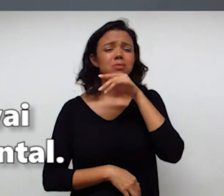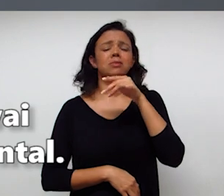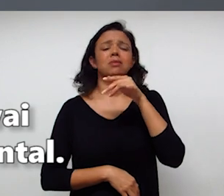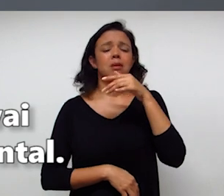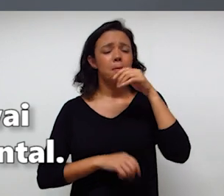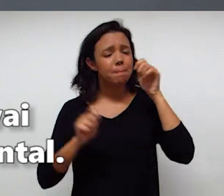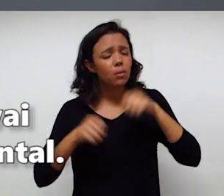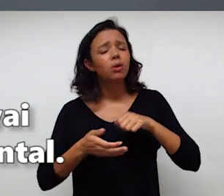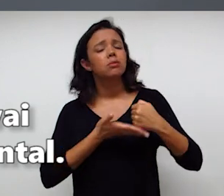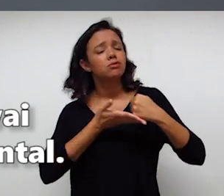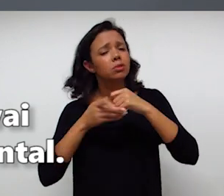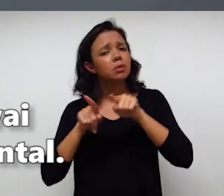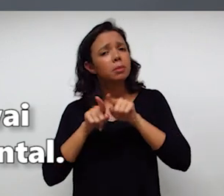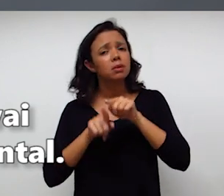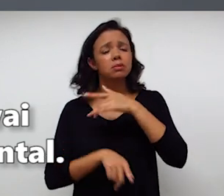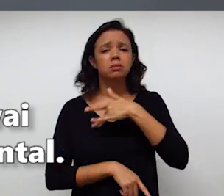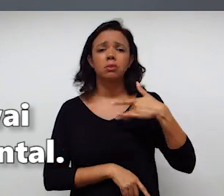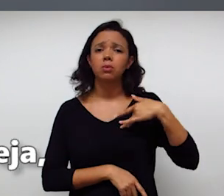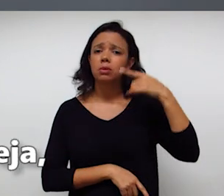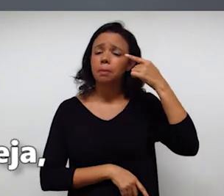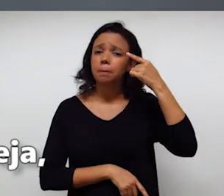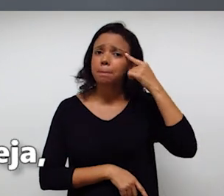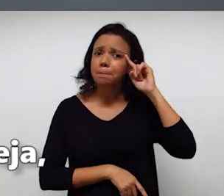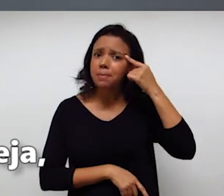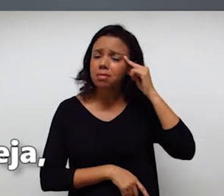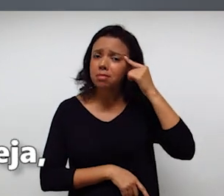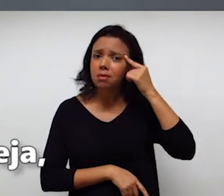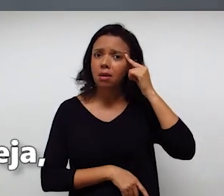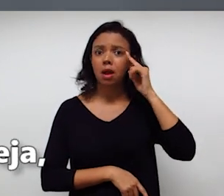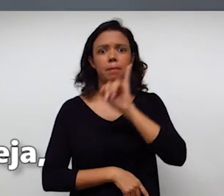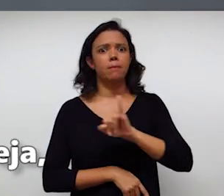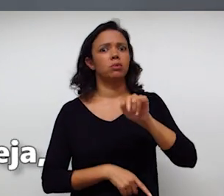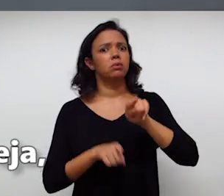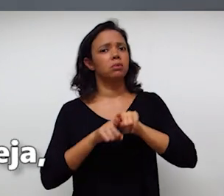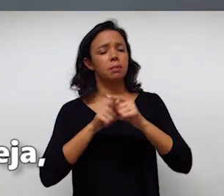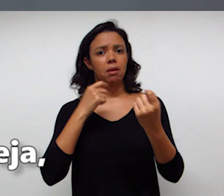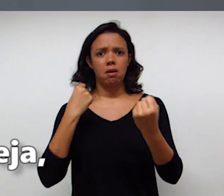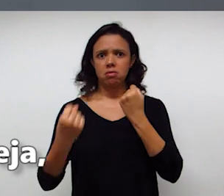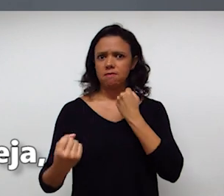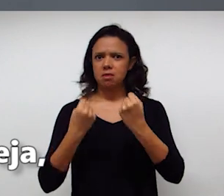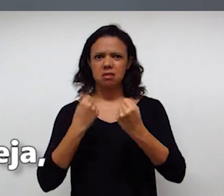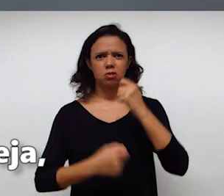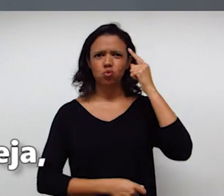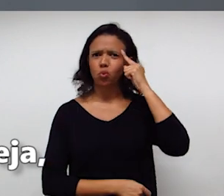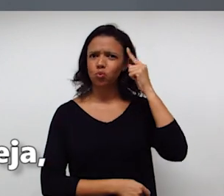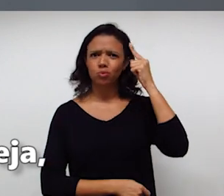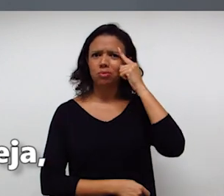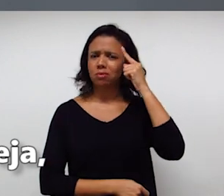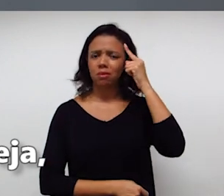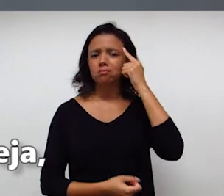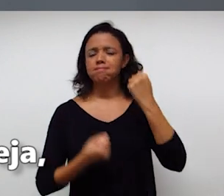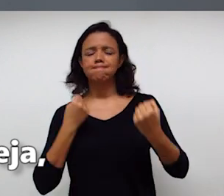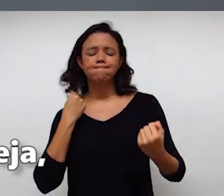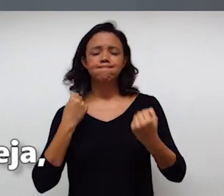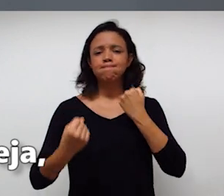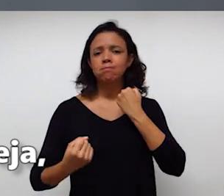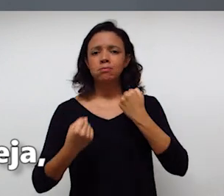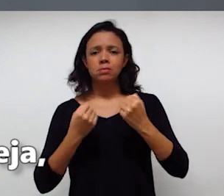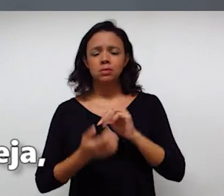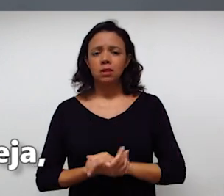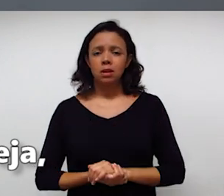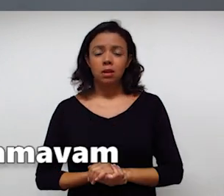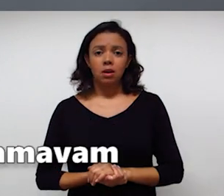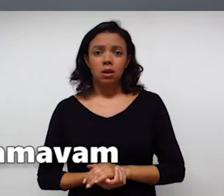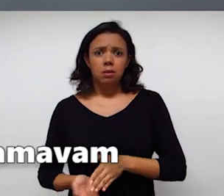melhorar a sua saúde mental. É importante também fazer atividades físicas regulares. Ou